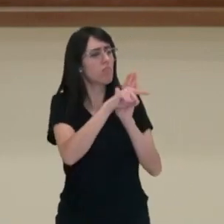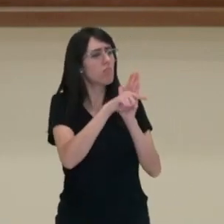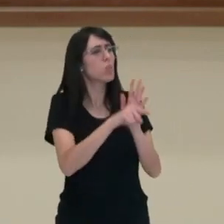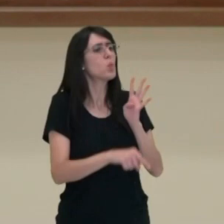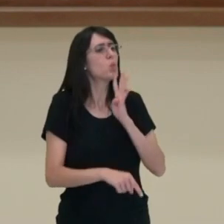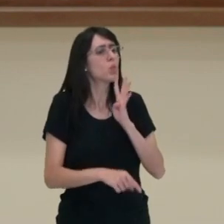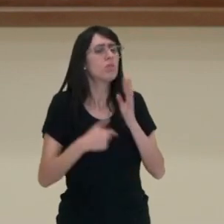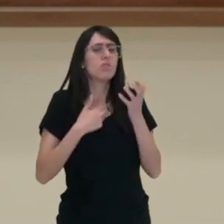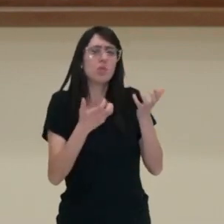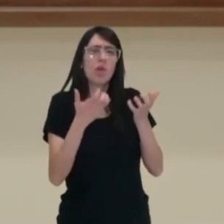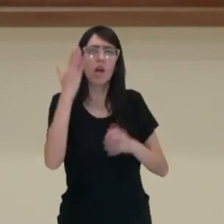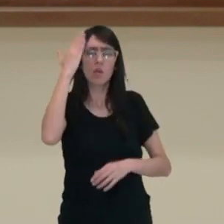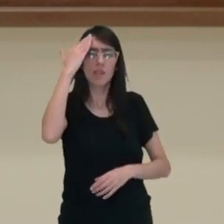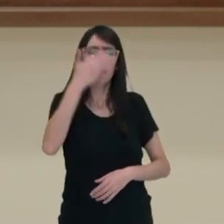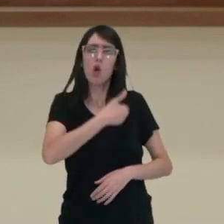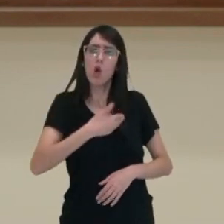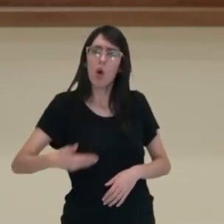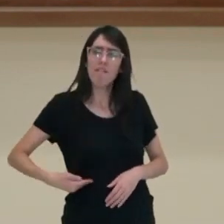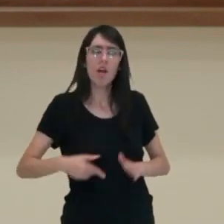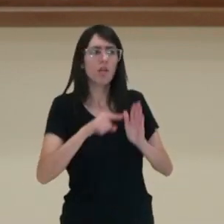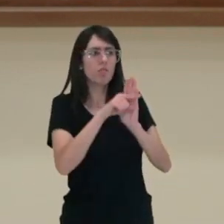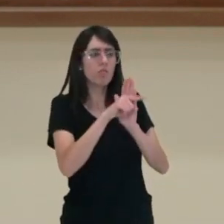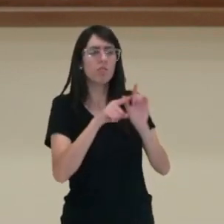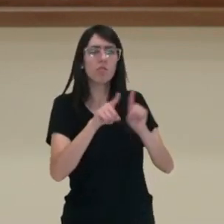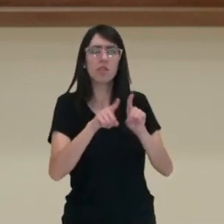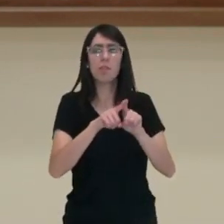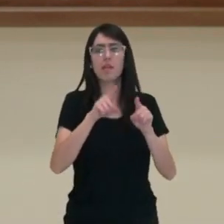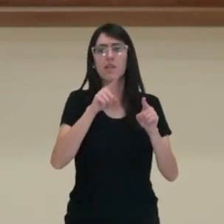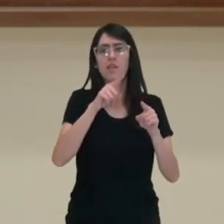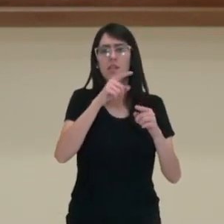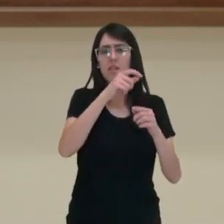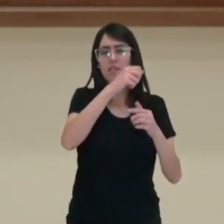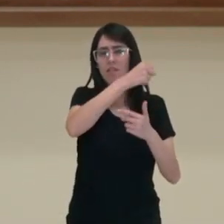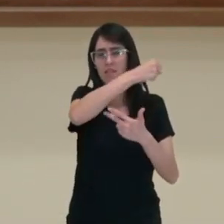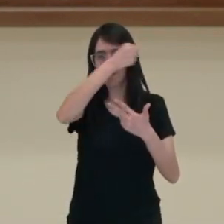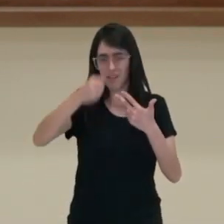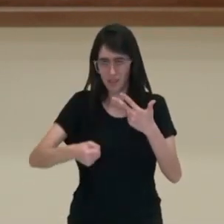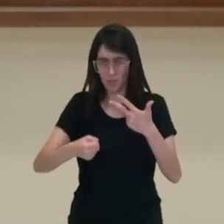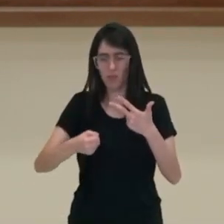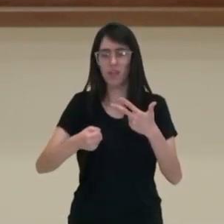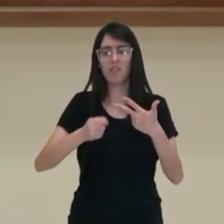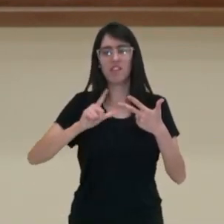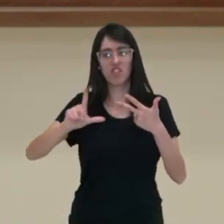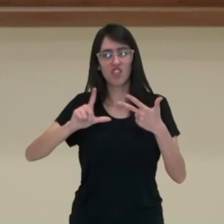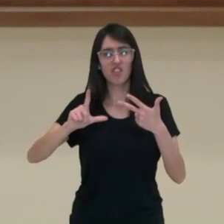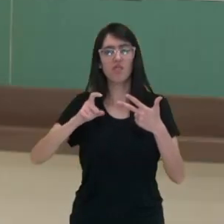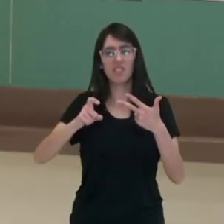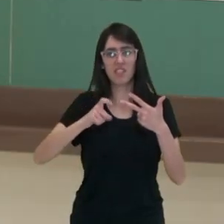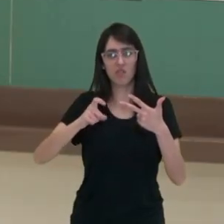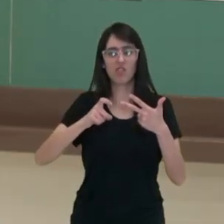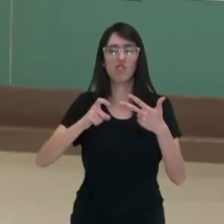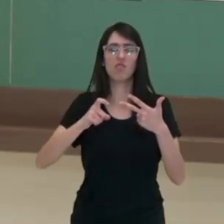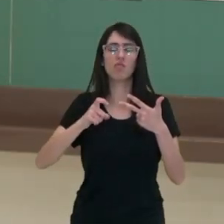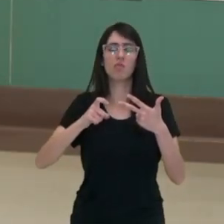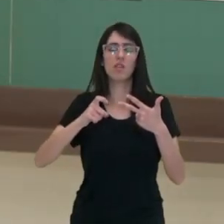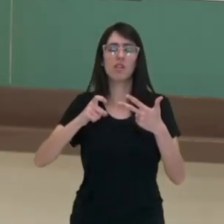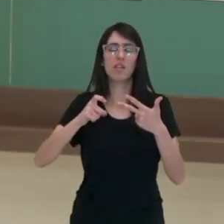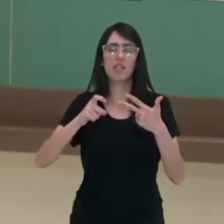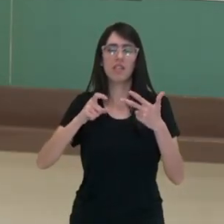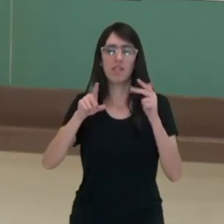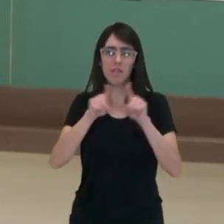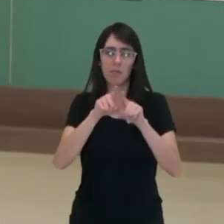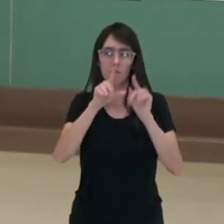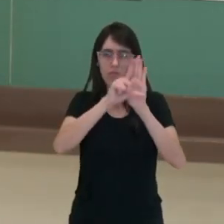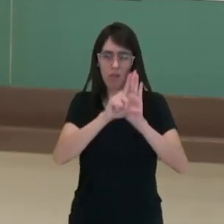atividade de governos ou dos três poderes, executivo, legislativo e judiciário. Historicamente, os direitos